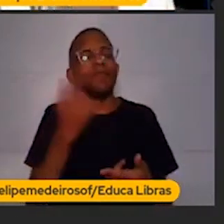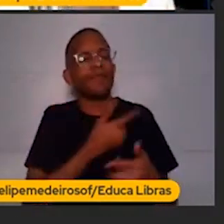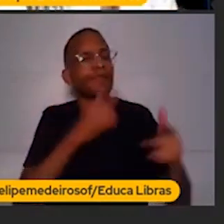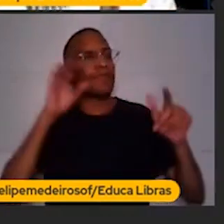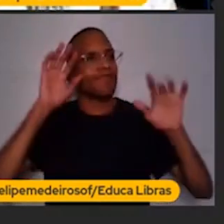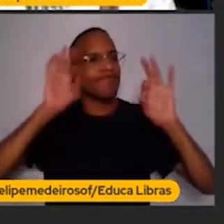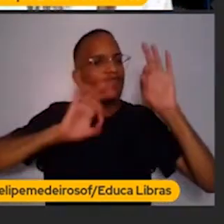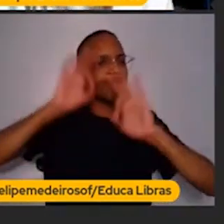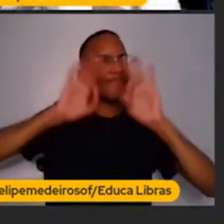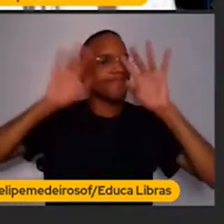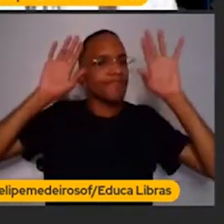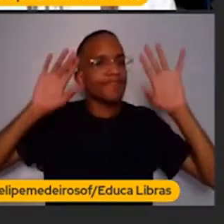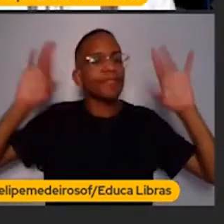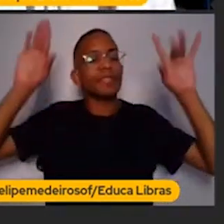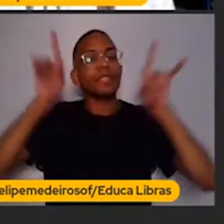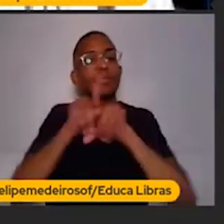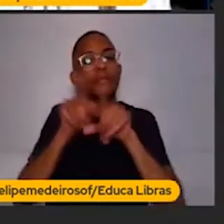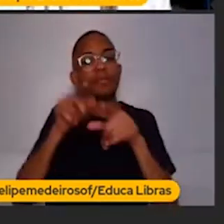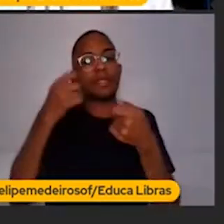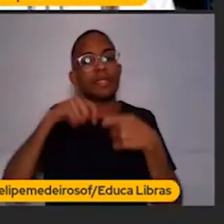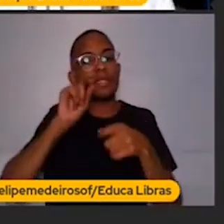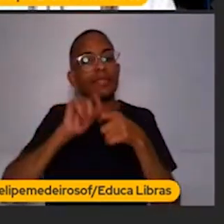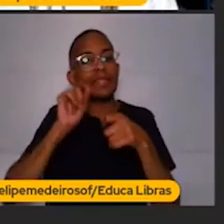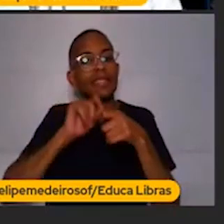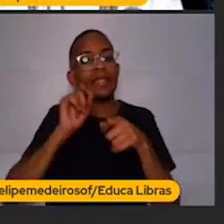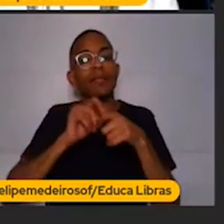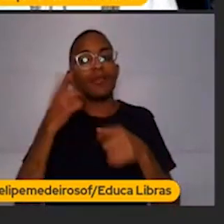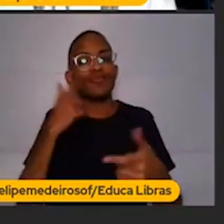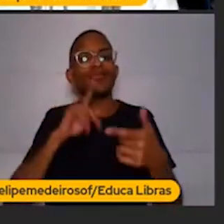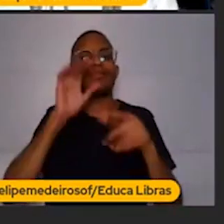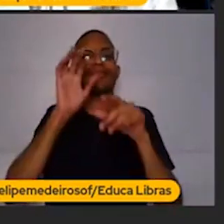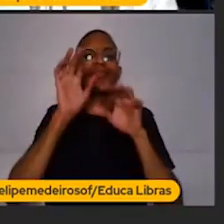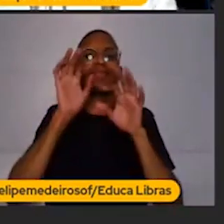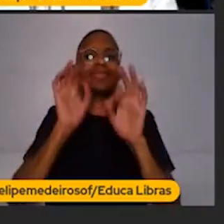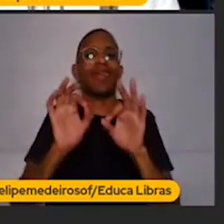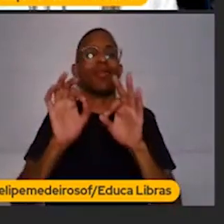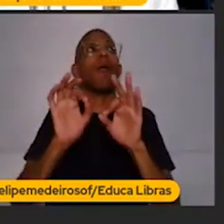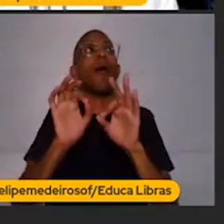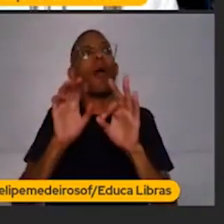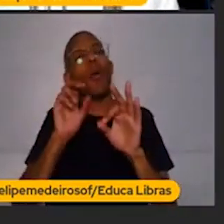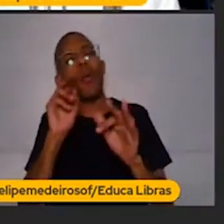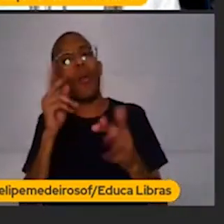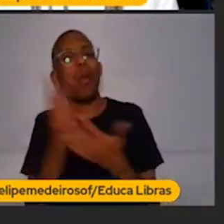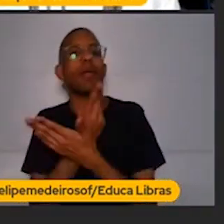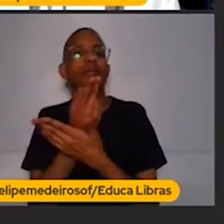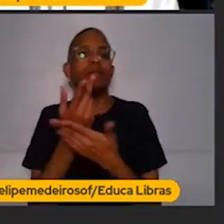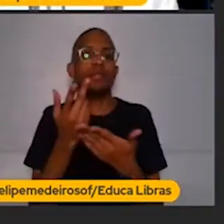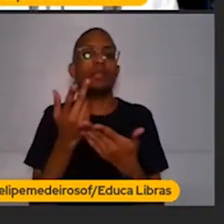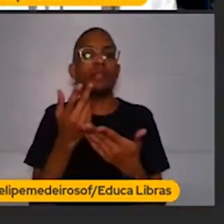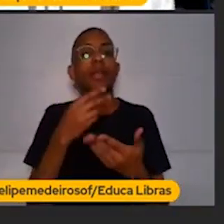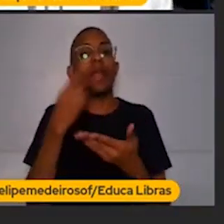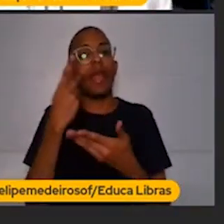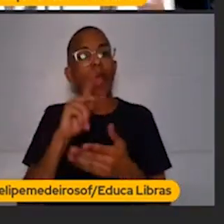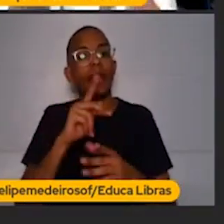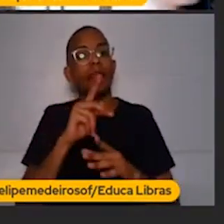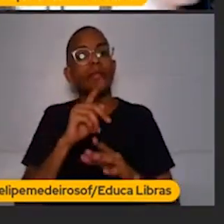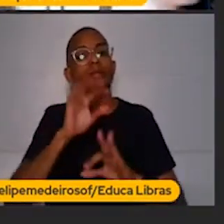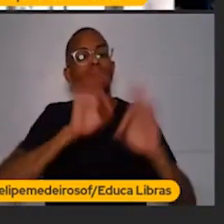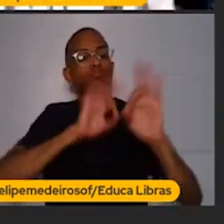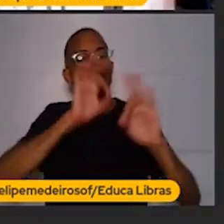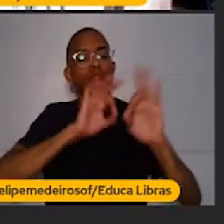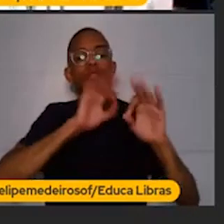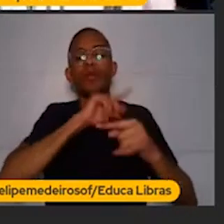planeja, gente tem que fazer também para ver se está dando certo. Beleza? Então, essa matriz de esforço e impacto é importante para a gente ver